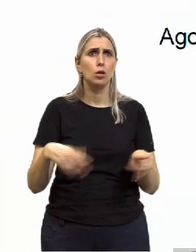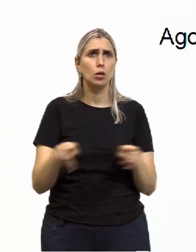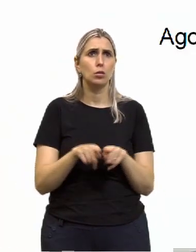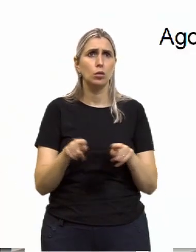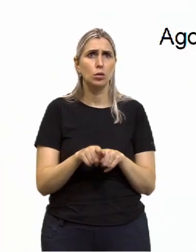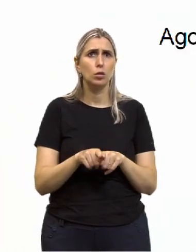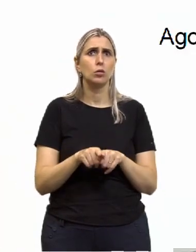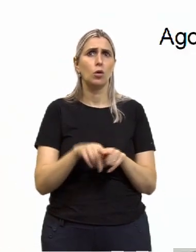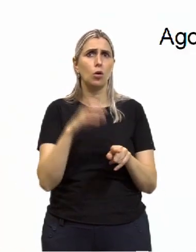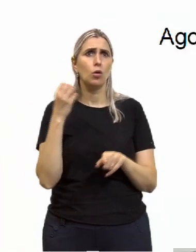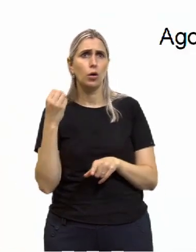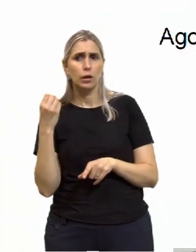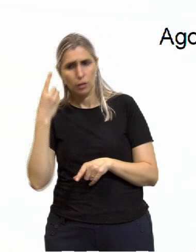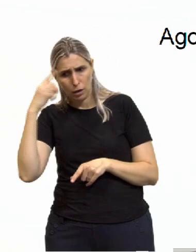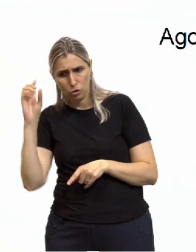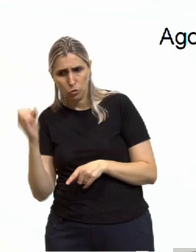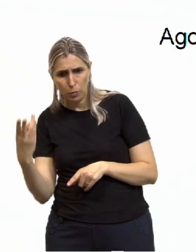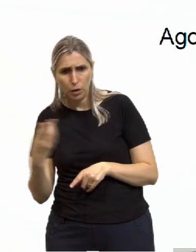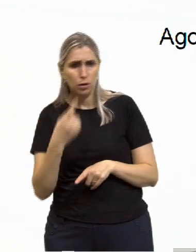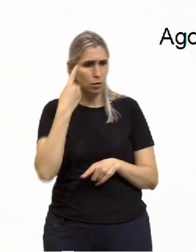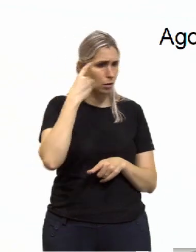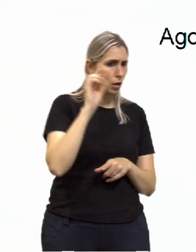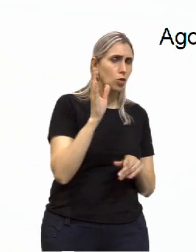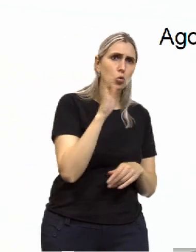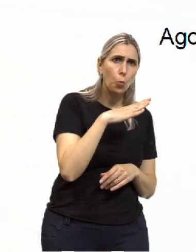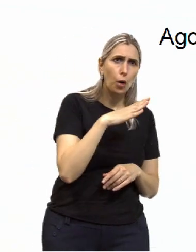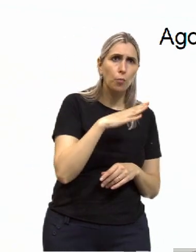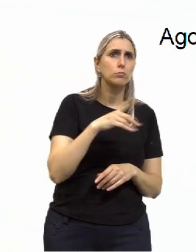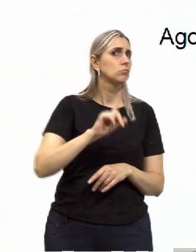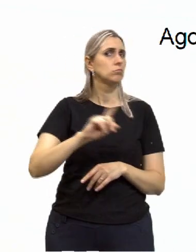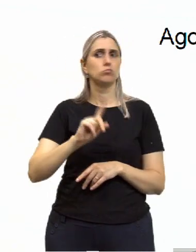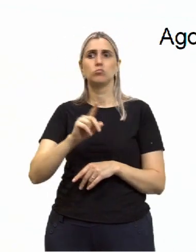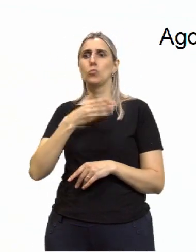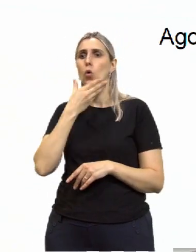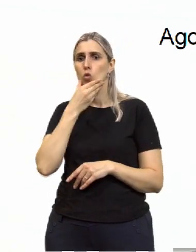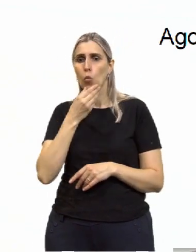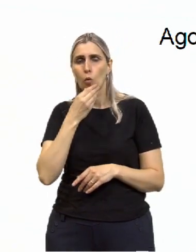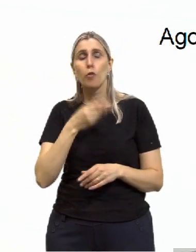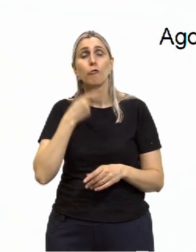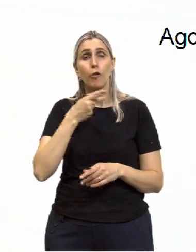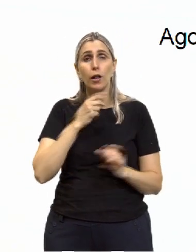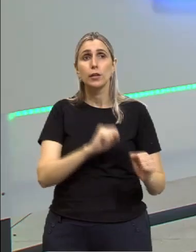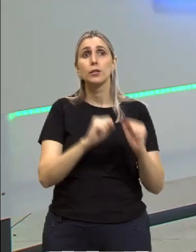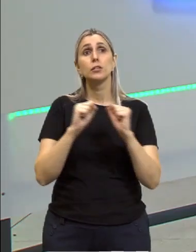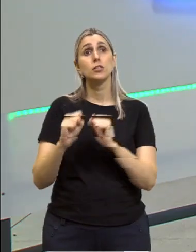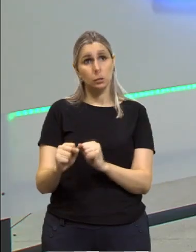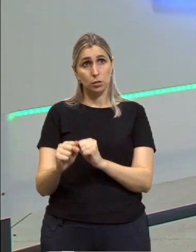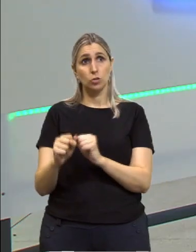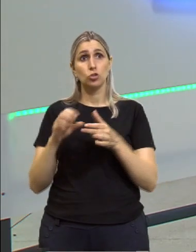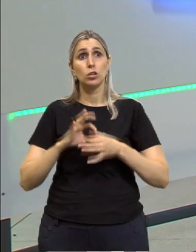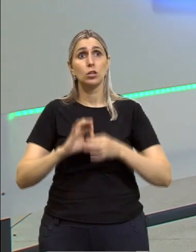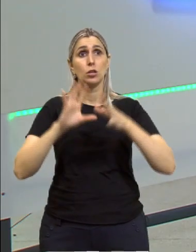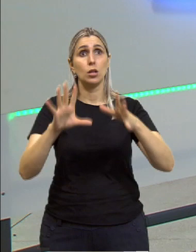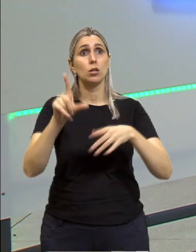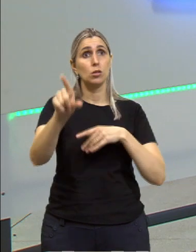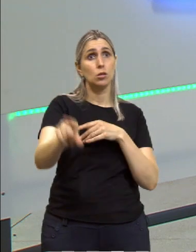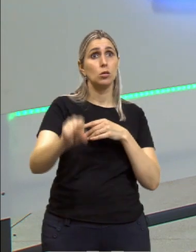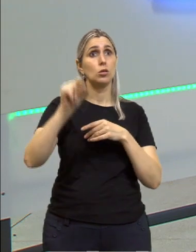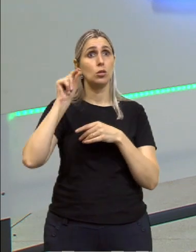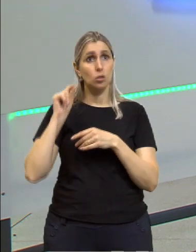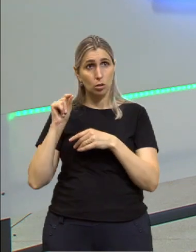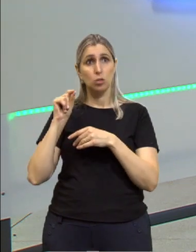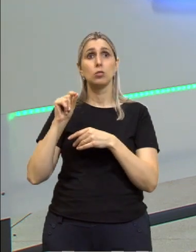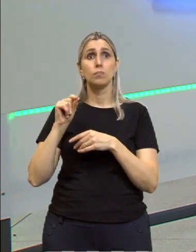a ideia de bem, criou a ideia de mal? Não, Agostinho fala que existe então essa possibilidade de liberdade, de escolha,